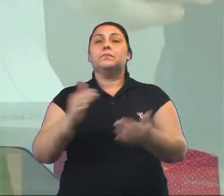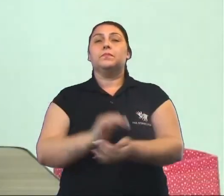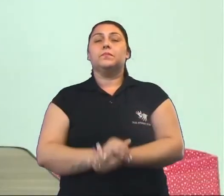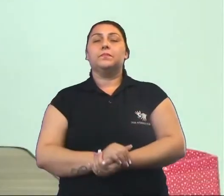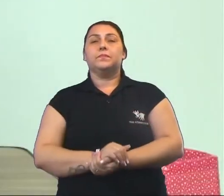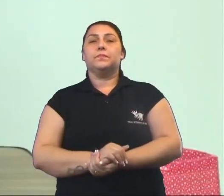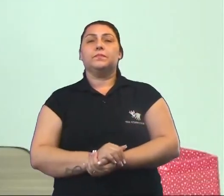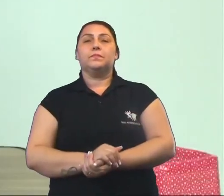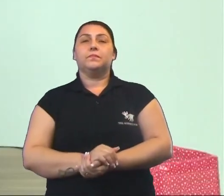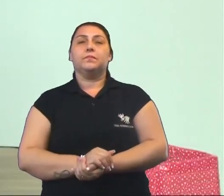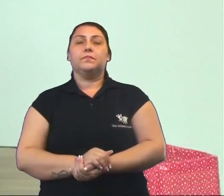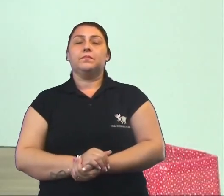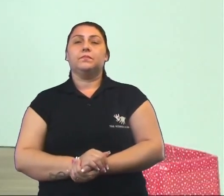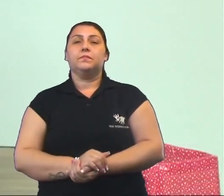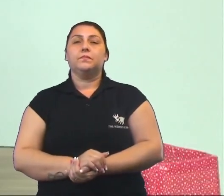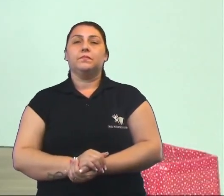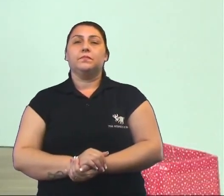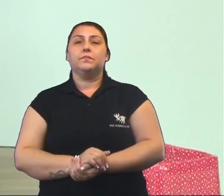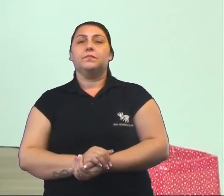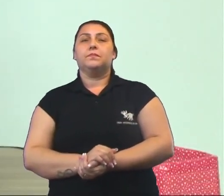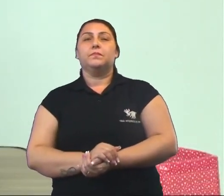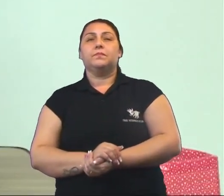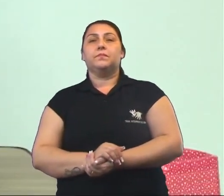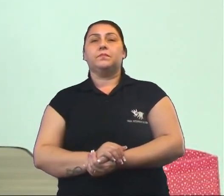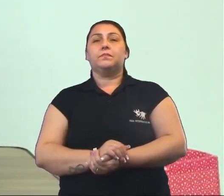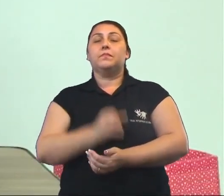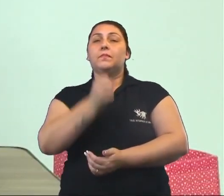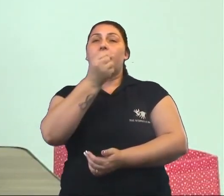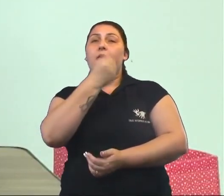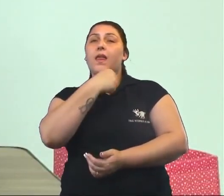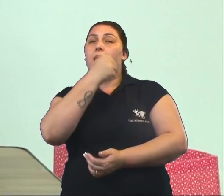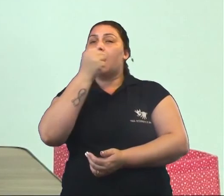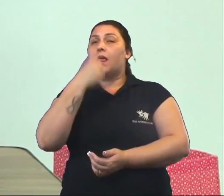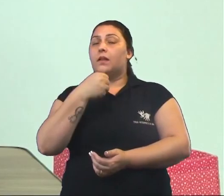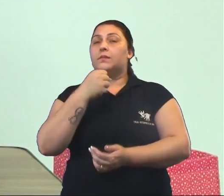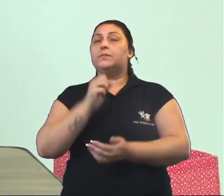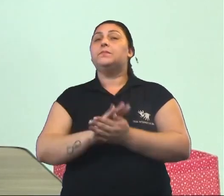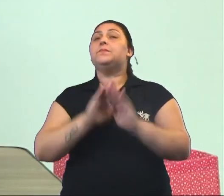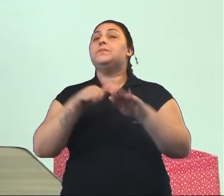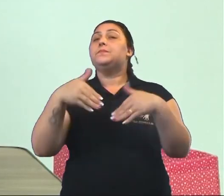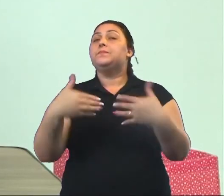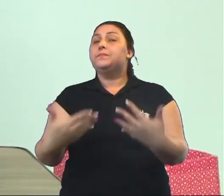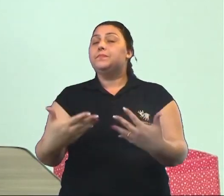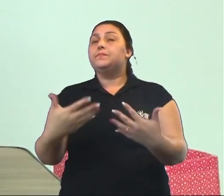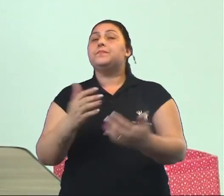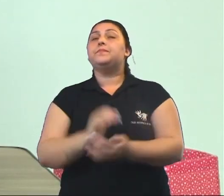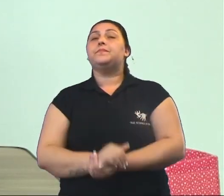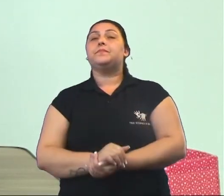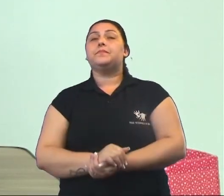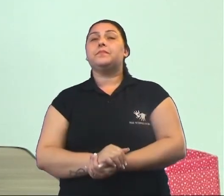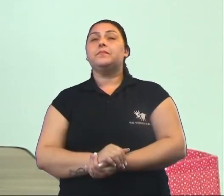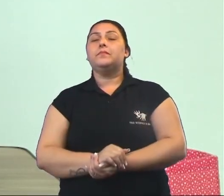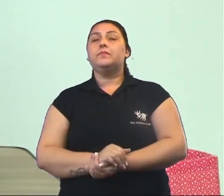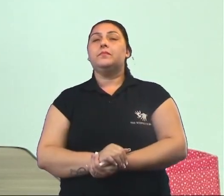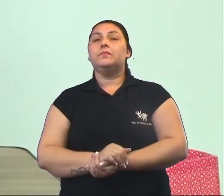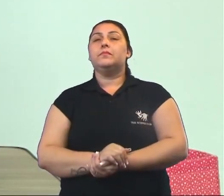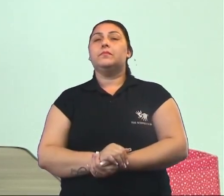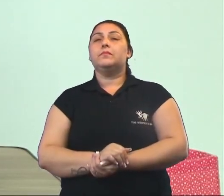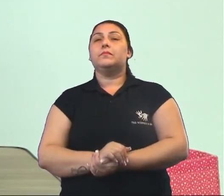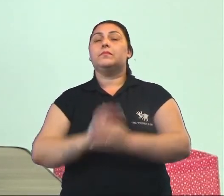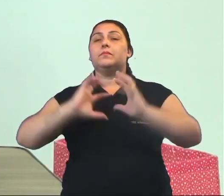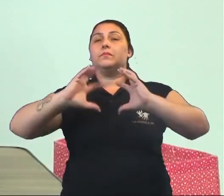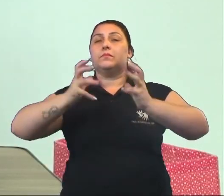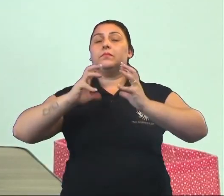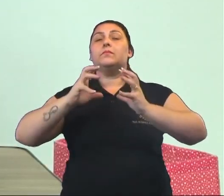Próximo, tenho aqui uma casquinha de sorvete. E aí, turma, em qual local da nossa tabela ela ficará? Cilindro, cone ou